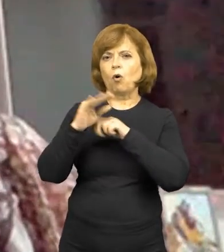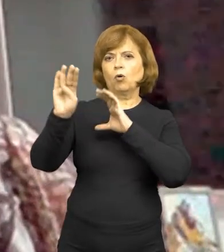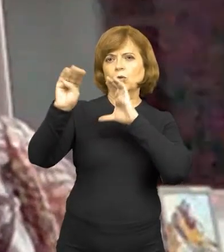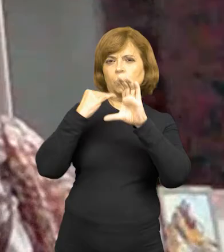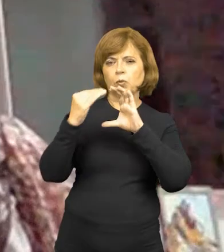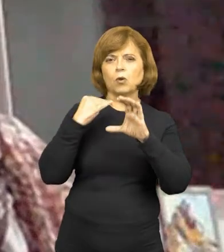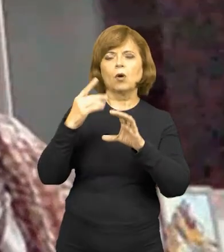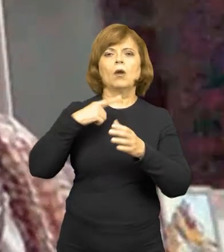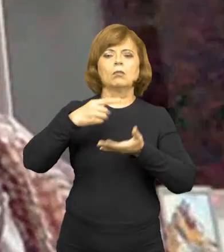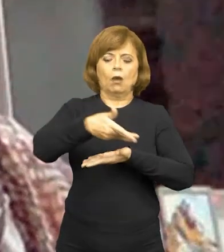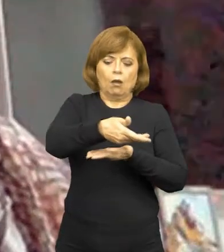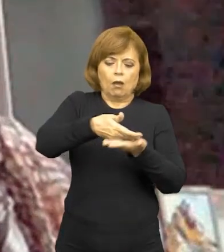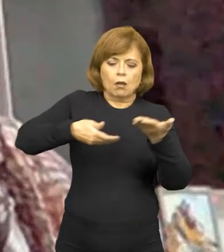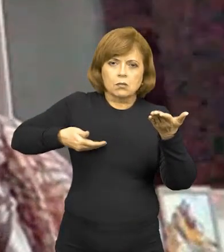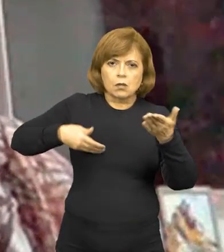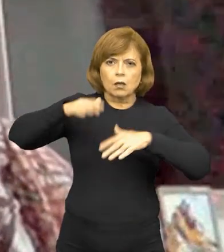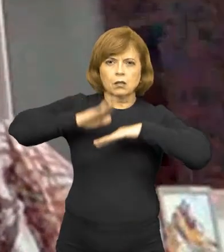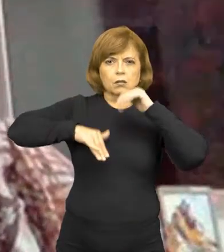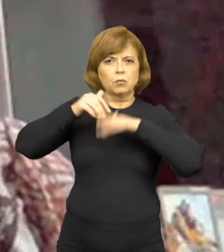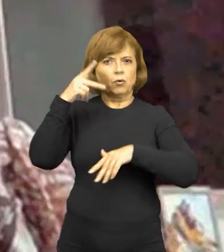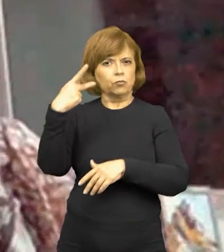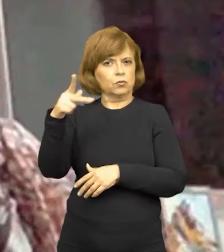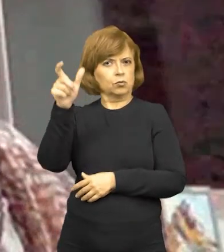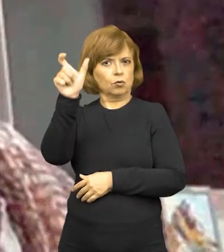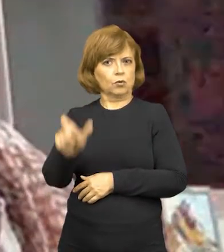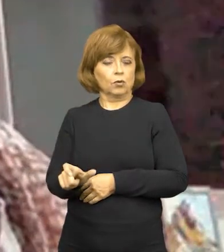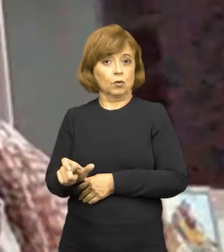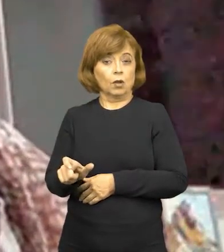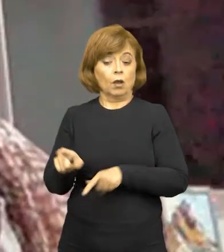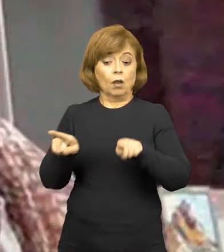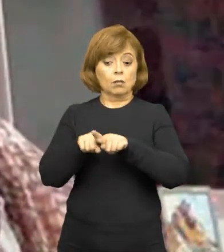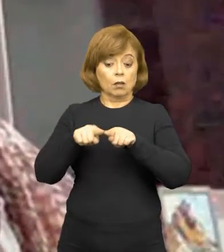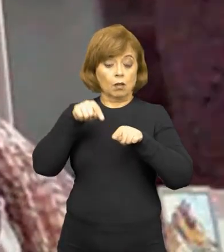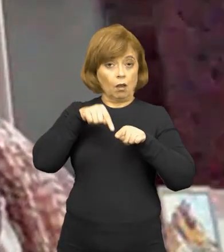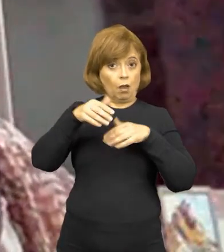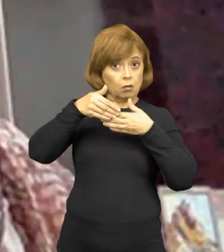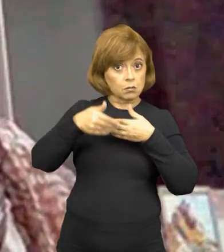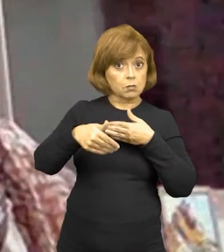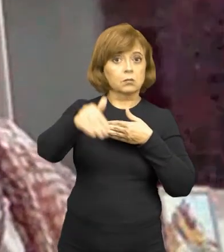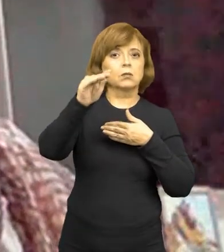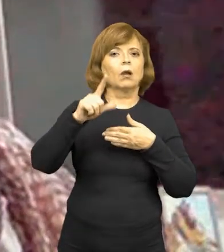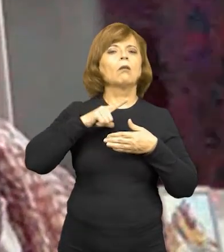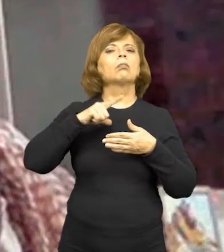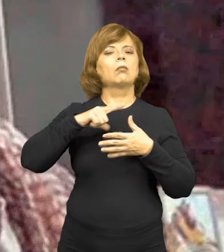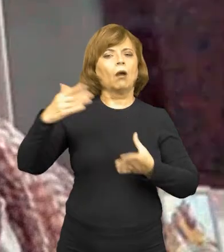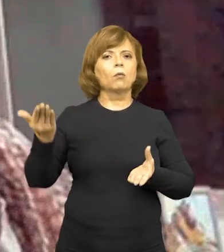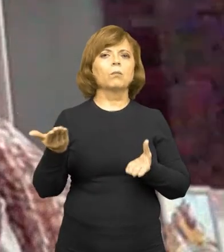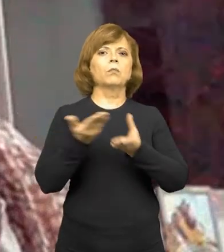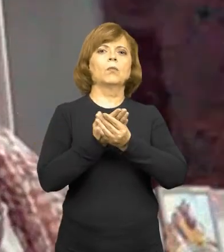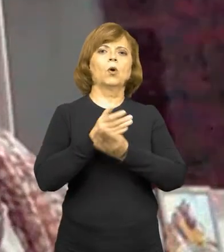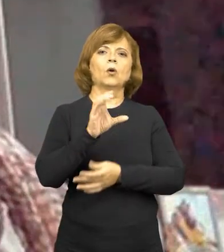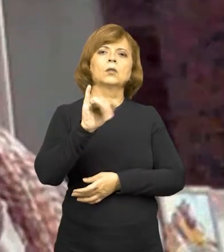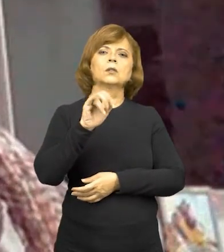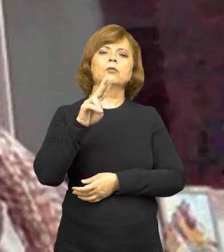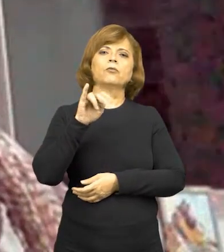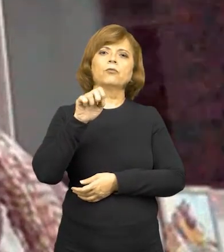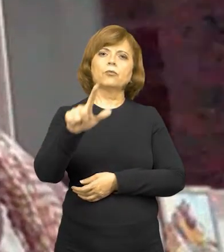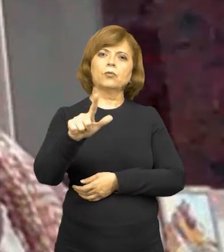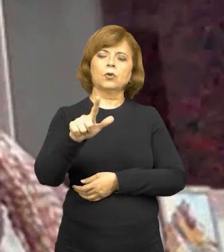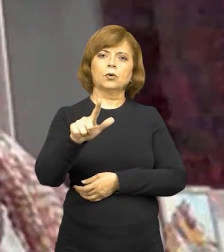receitas desses profissionais. Então, a partir daí, nós instauramos uma enquete civil pública